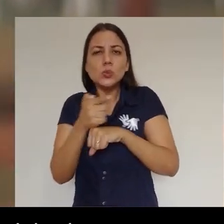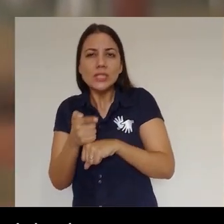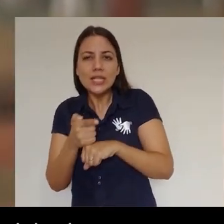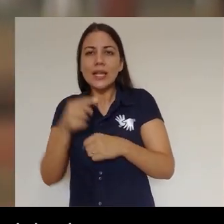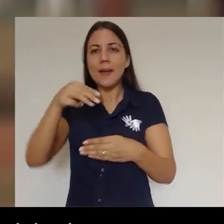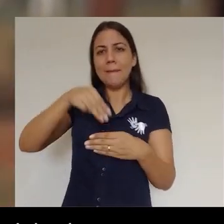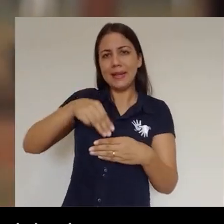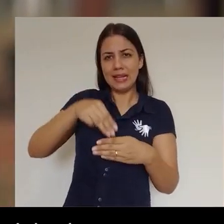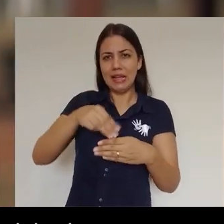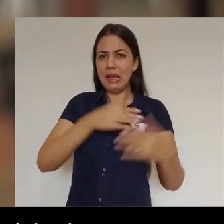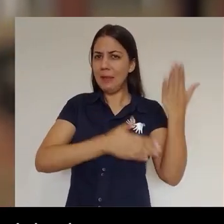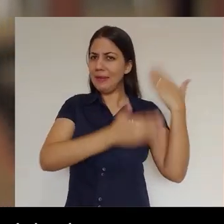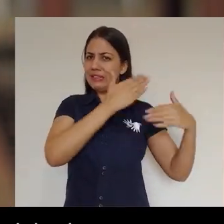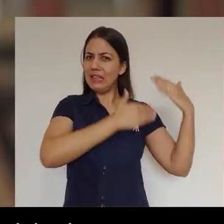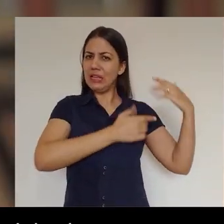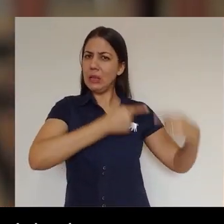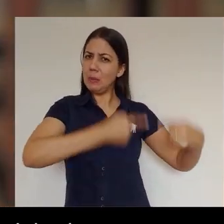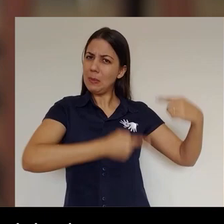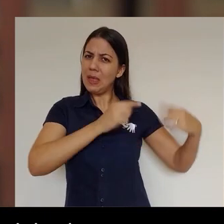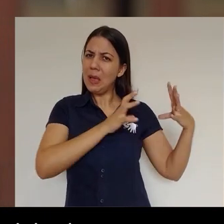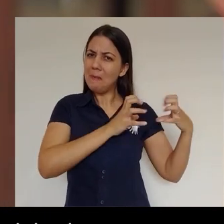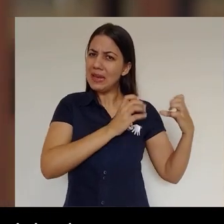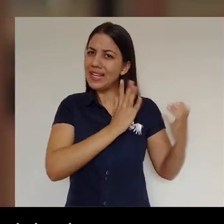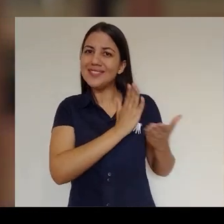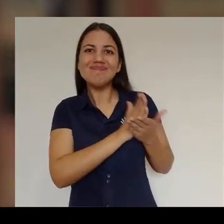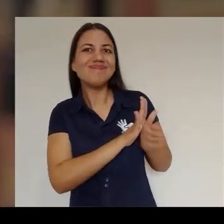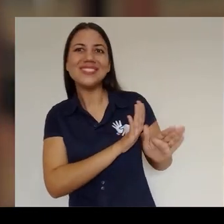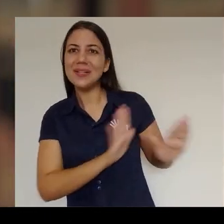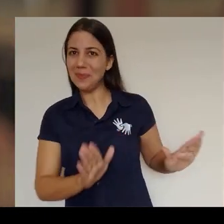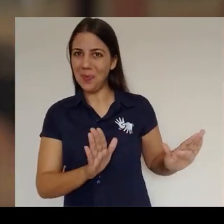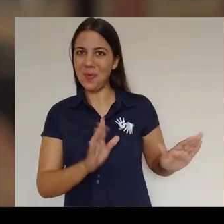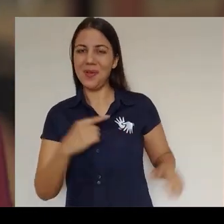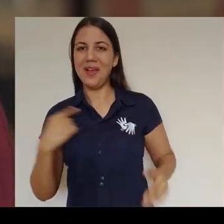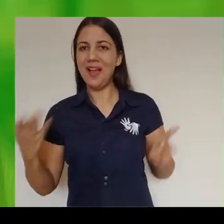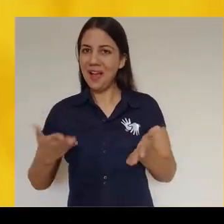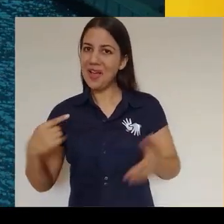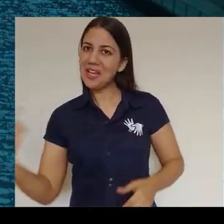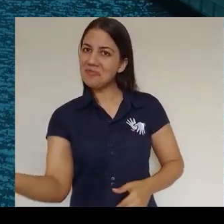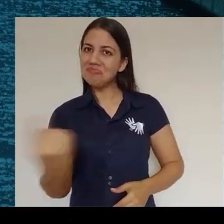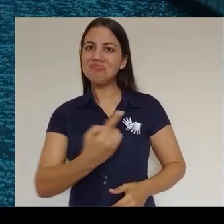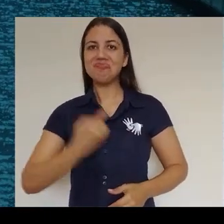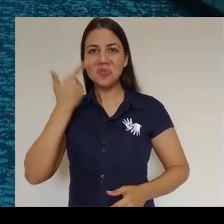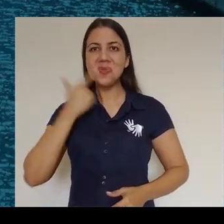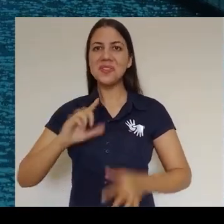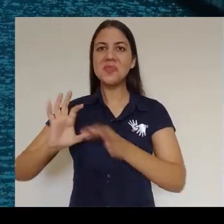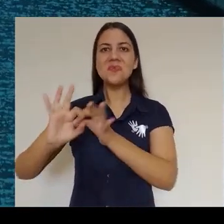as disputas e brigas políticas antigas para unir a cidade a favor do desenvolvimento